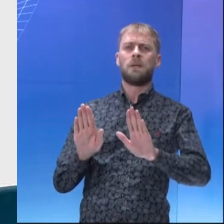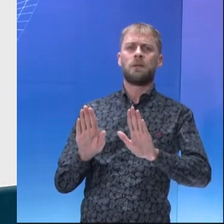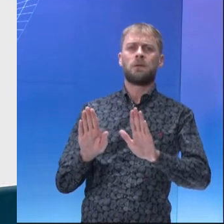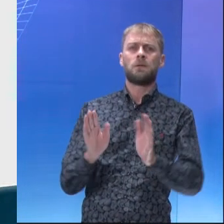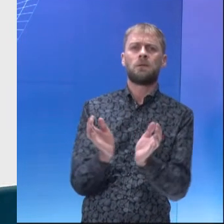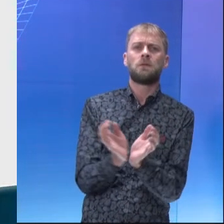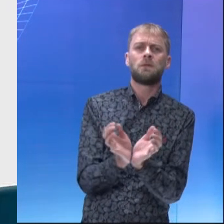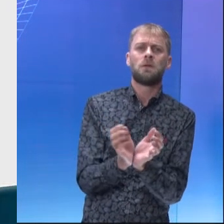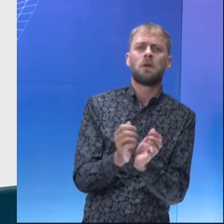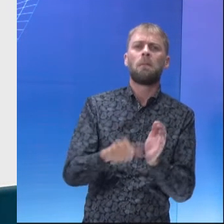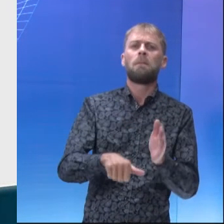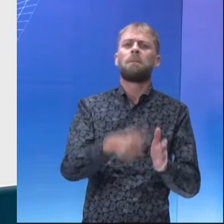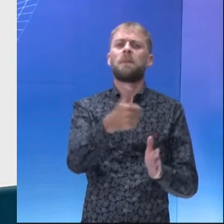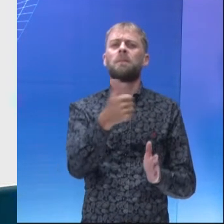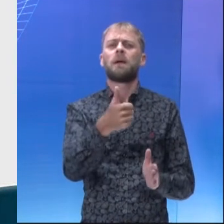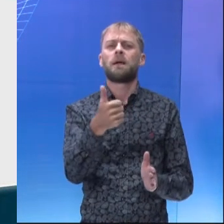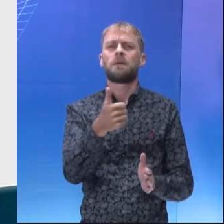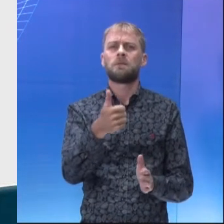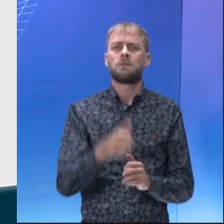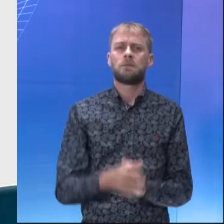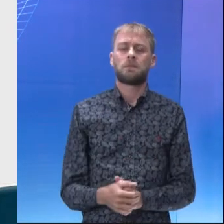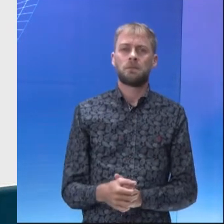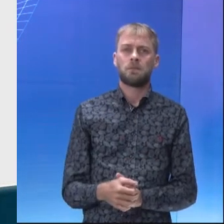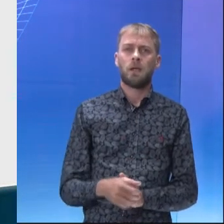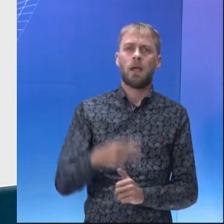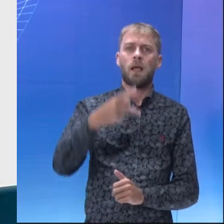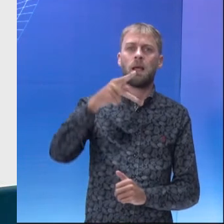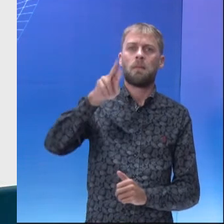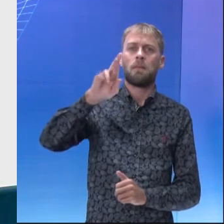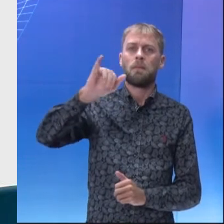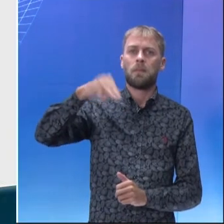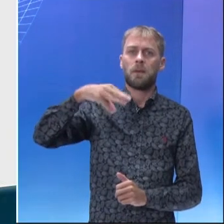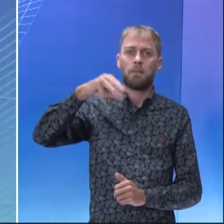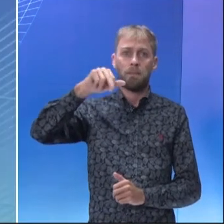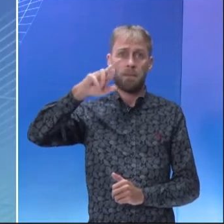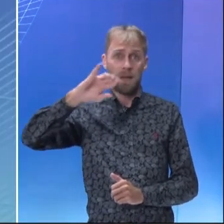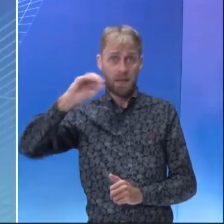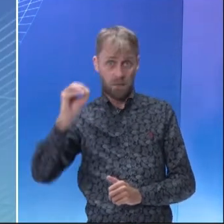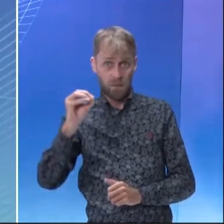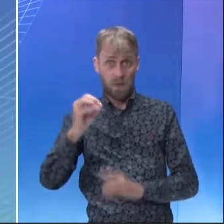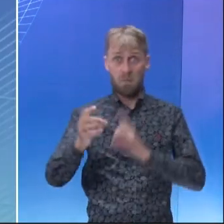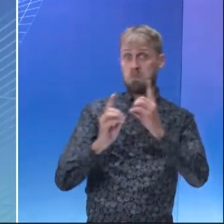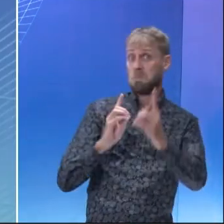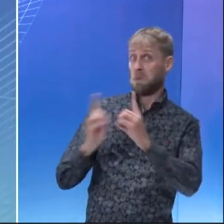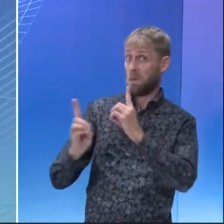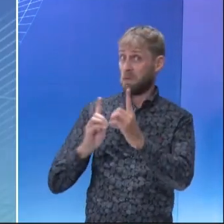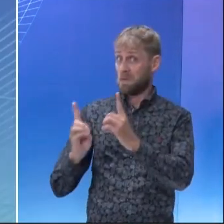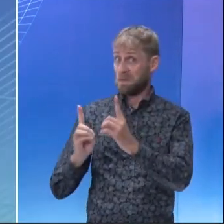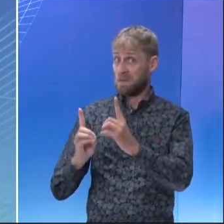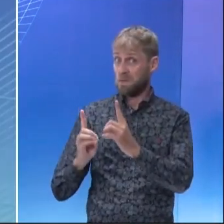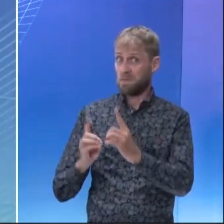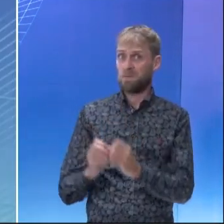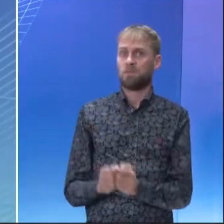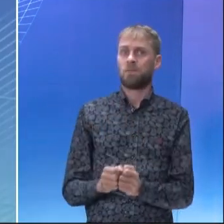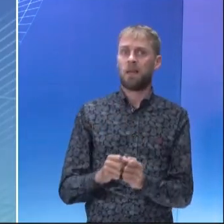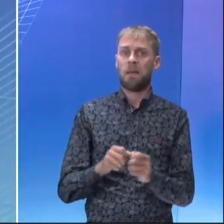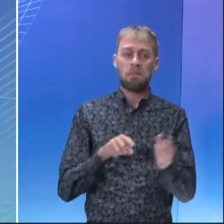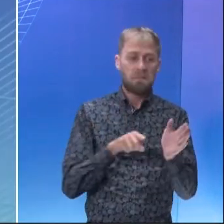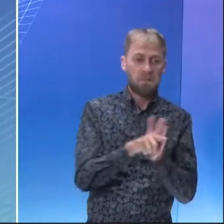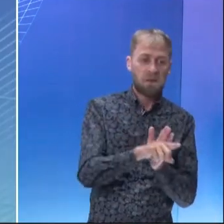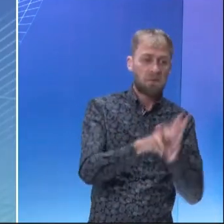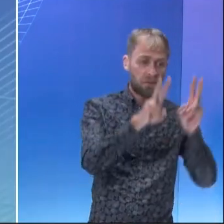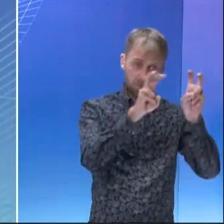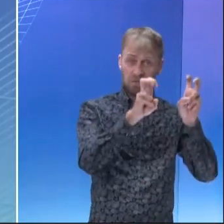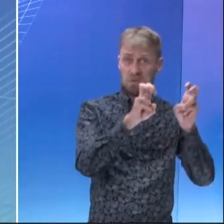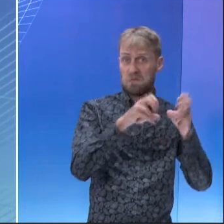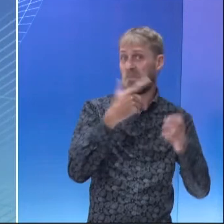primário. Ora, o que seria o setor primário? Setor primário, gente, é o setor produtivo. Então em nenhum momento do enunciado